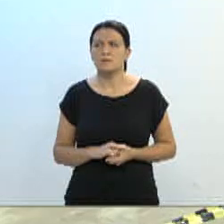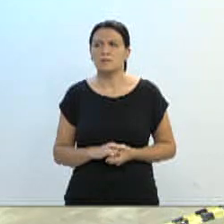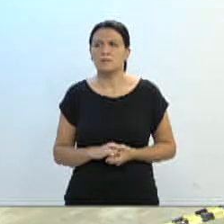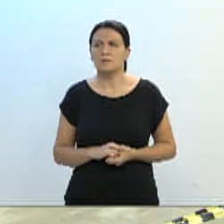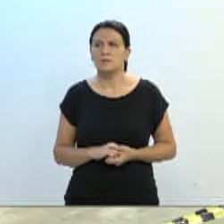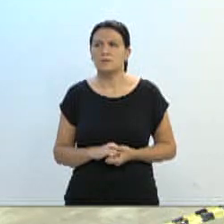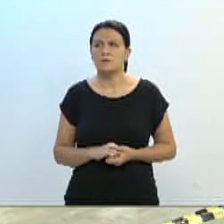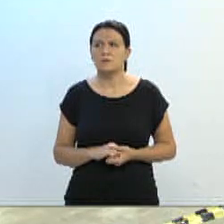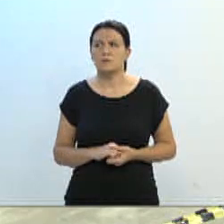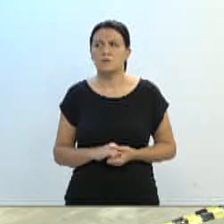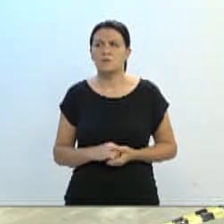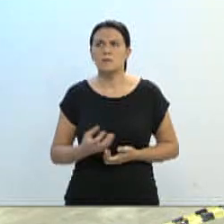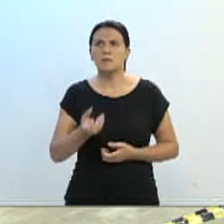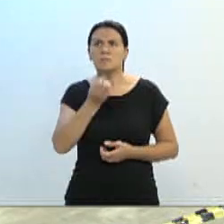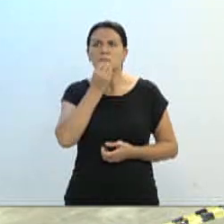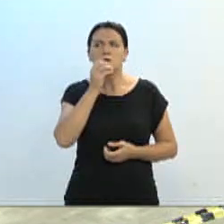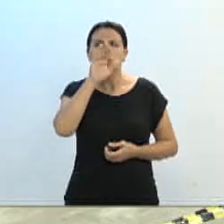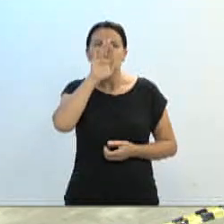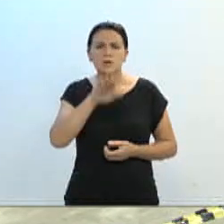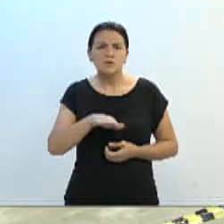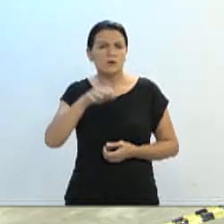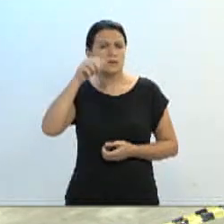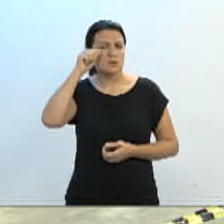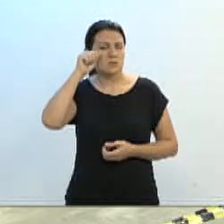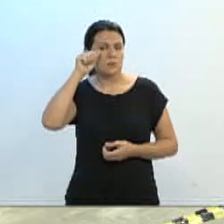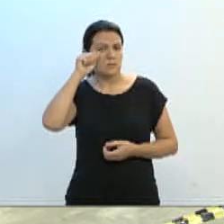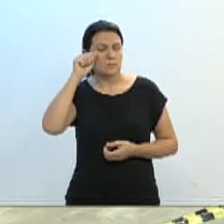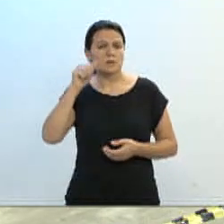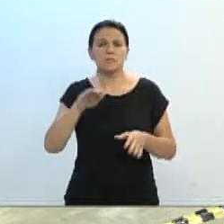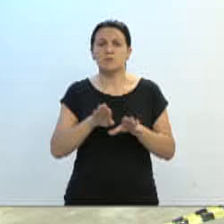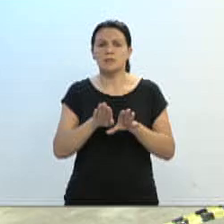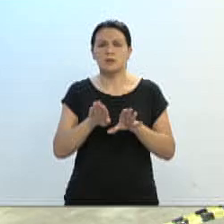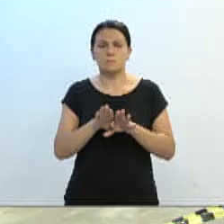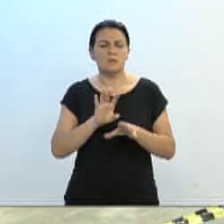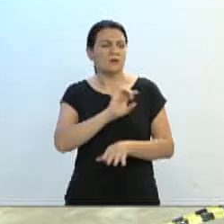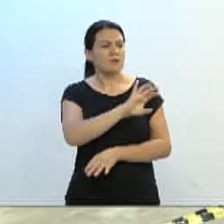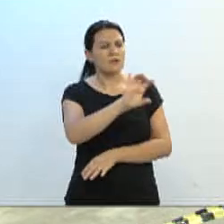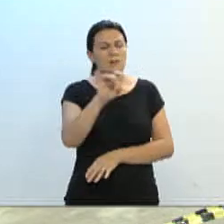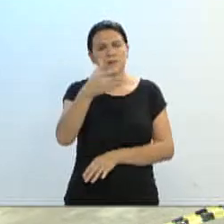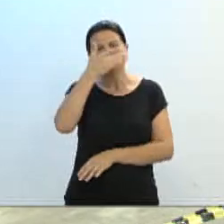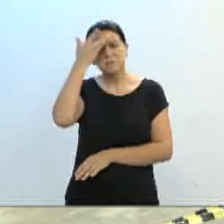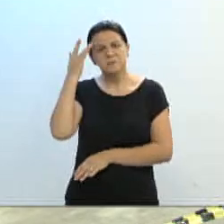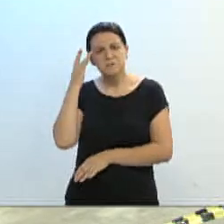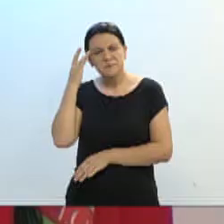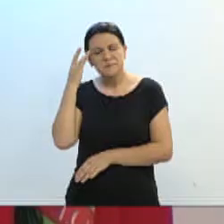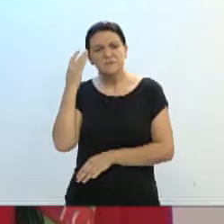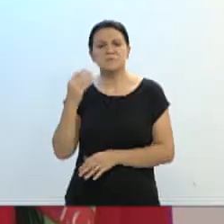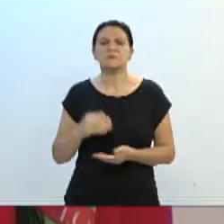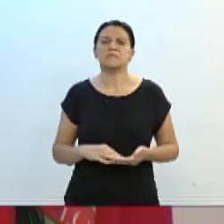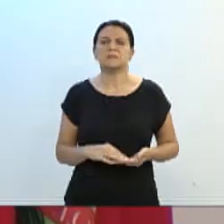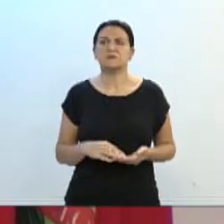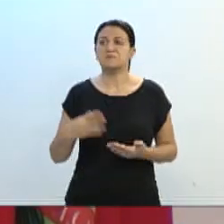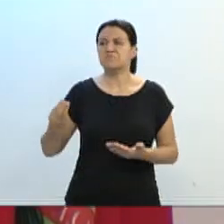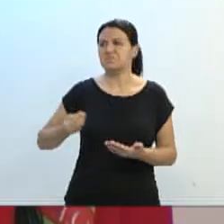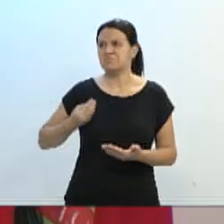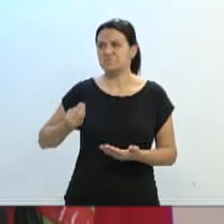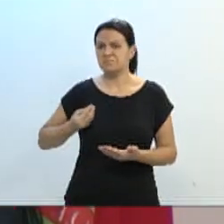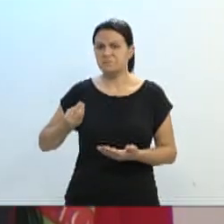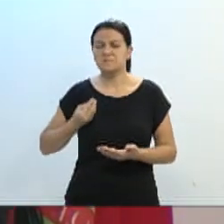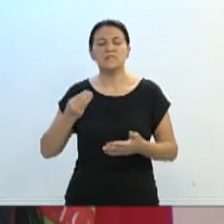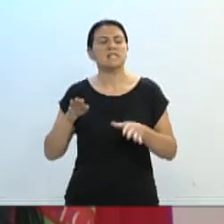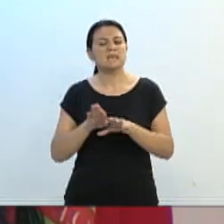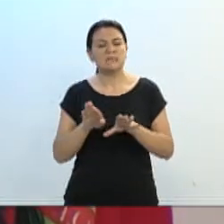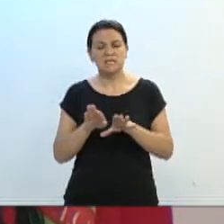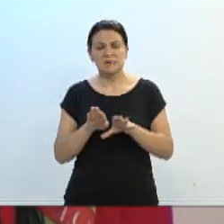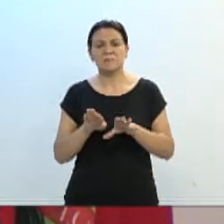Boa tarde, vereador Almir, que preside os trabalhos. Boa tarde, senhoras e senhores vereadores. Boa tarde, quem está presente aqui no plenário e também